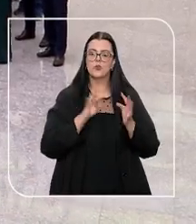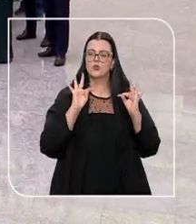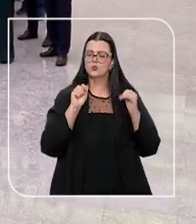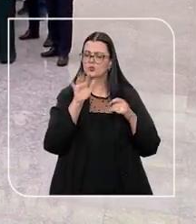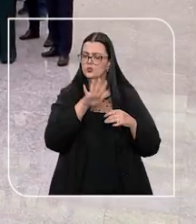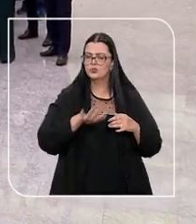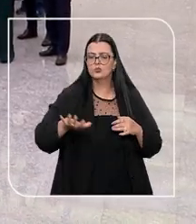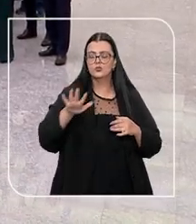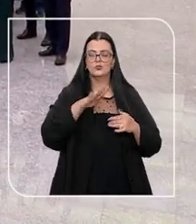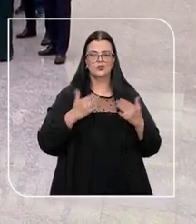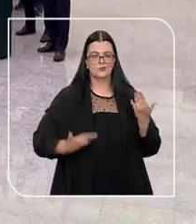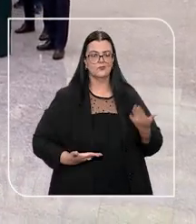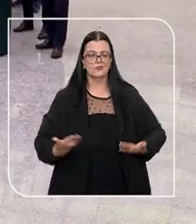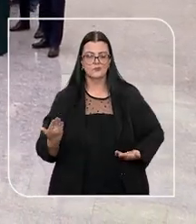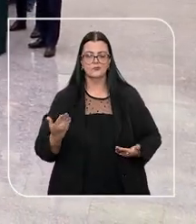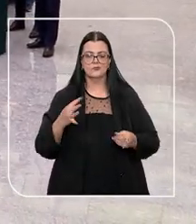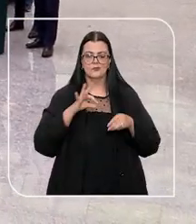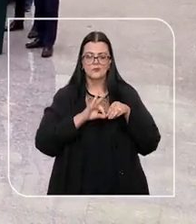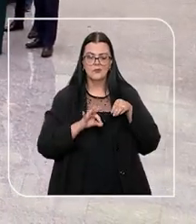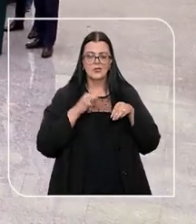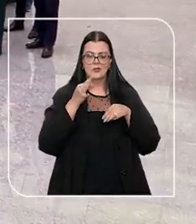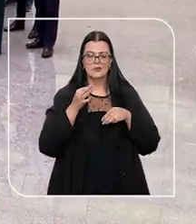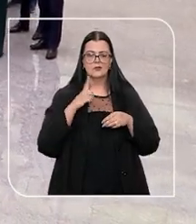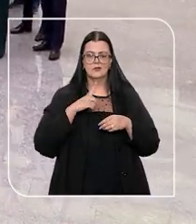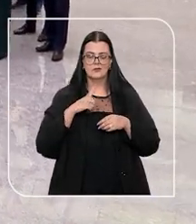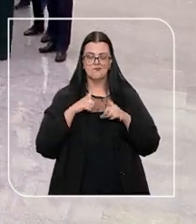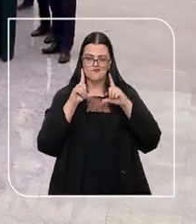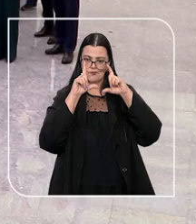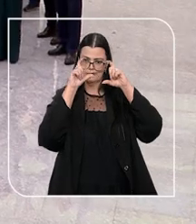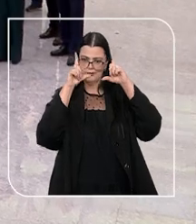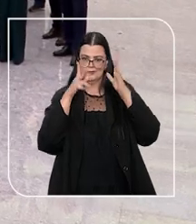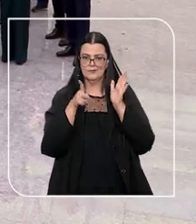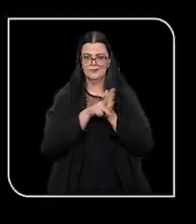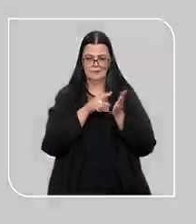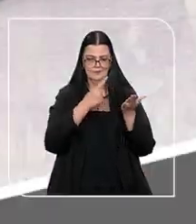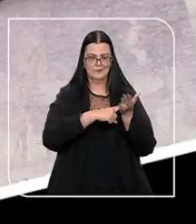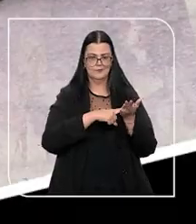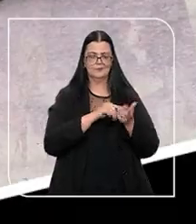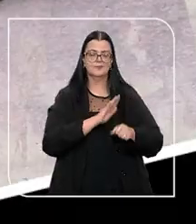todos os colaboradores e os ministros fizeram registro do momento.